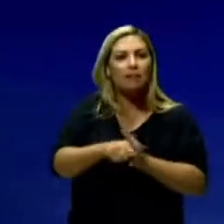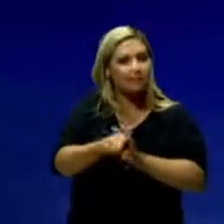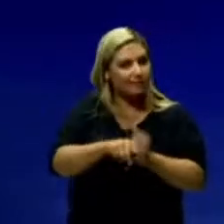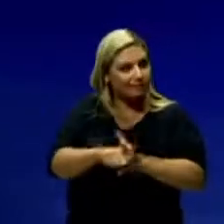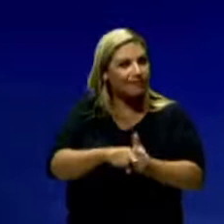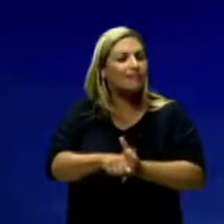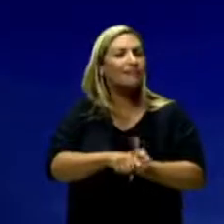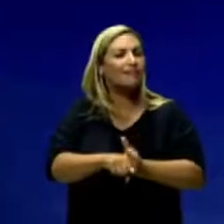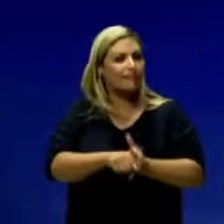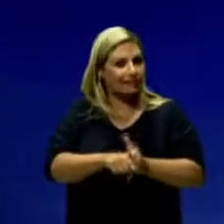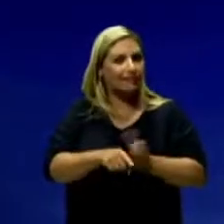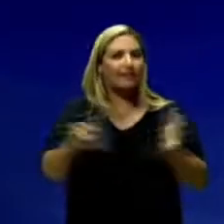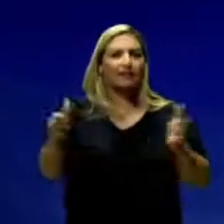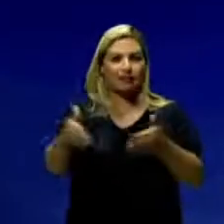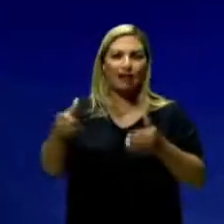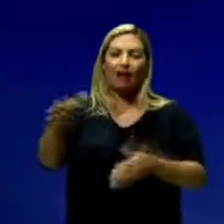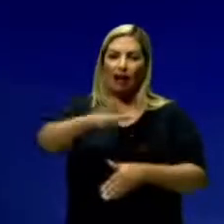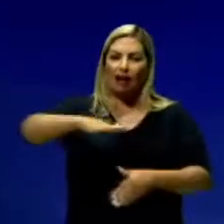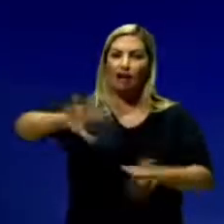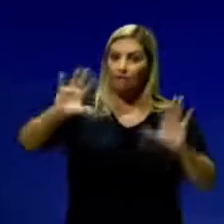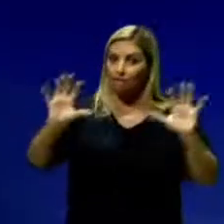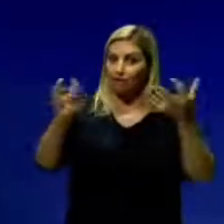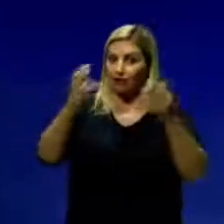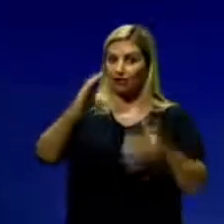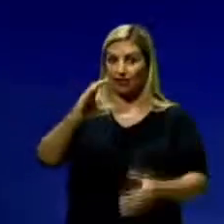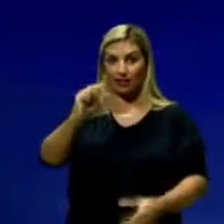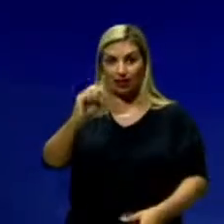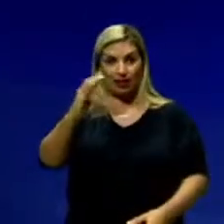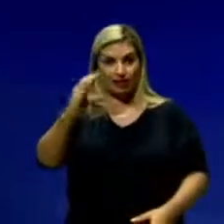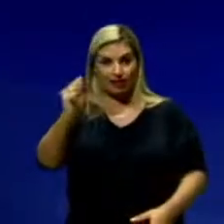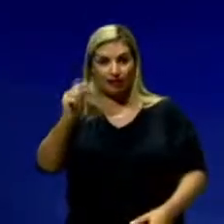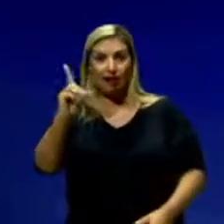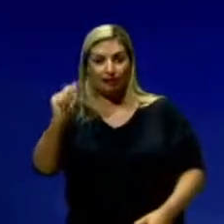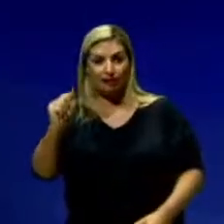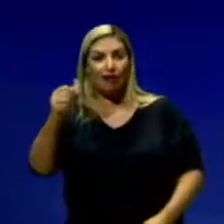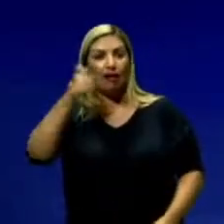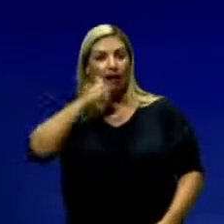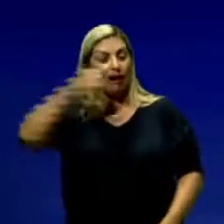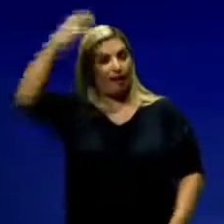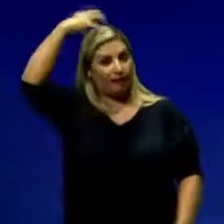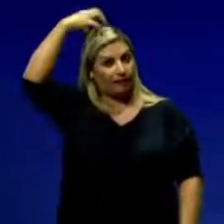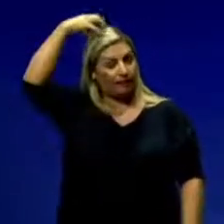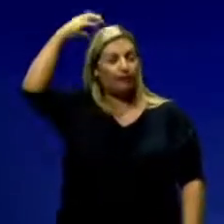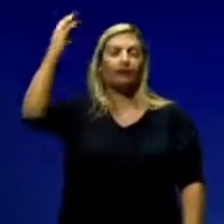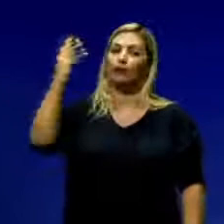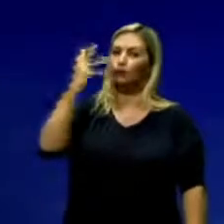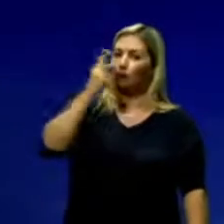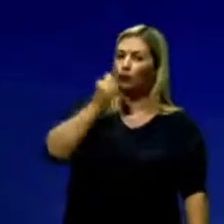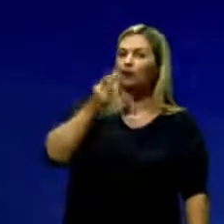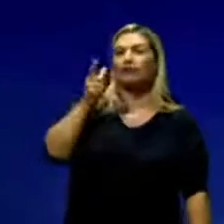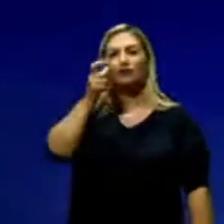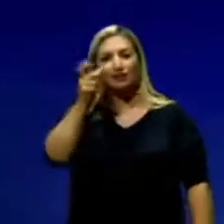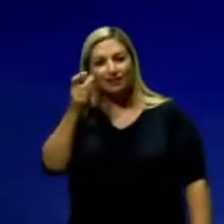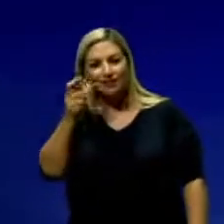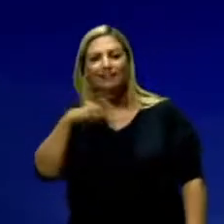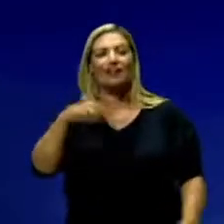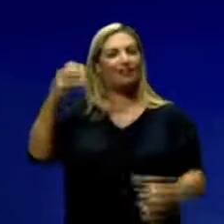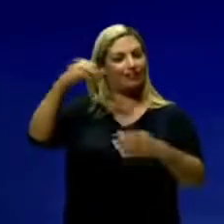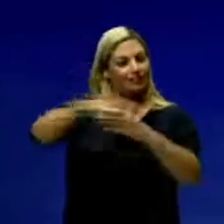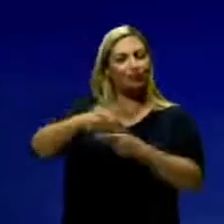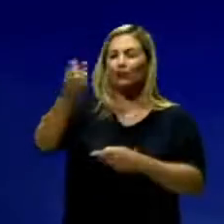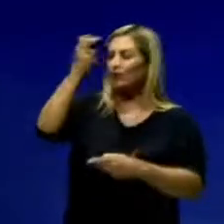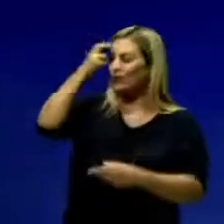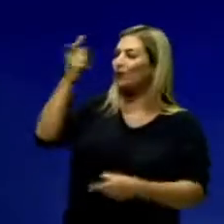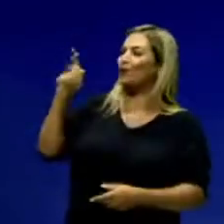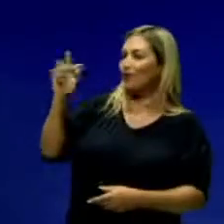com relação a isso, chama Festa da Caçada da Rainha. É muito bonito e muito interessante. E está aqui, dentro da cultura